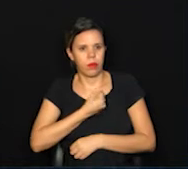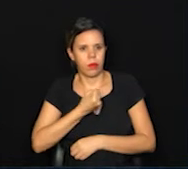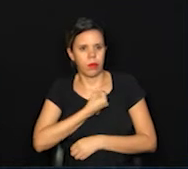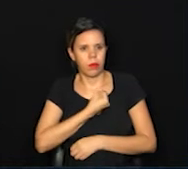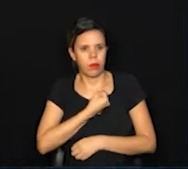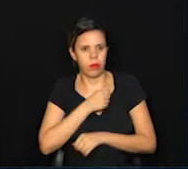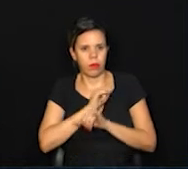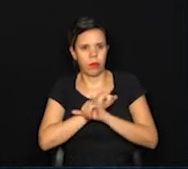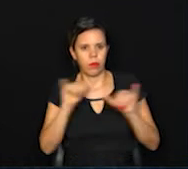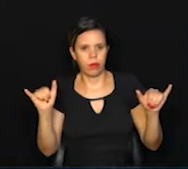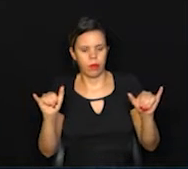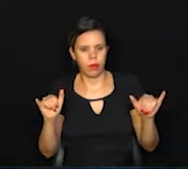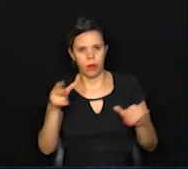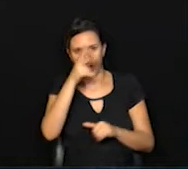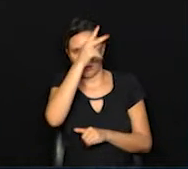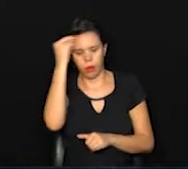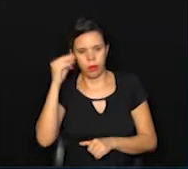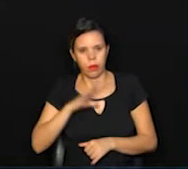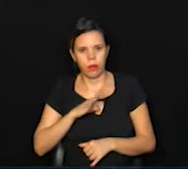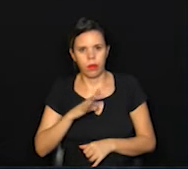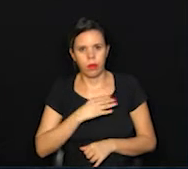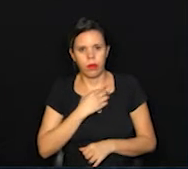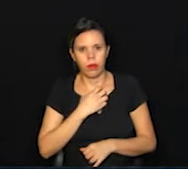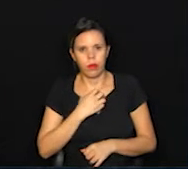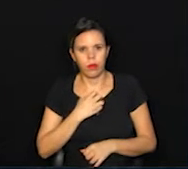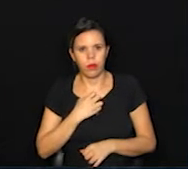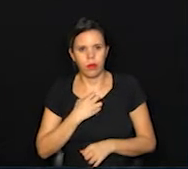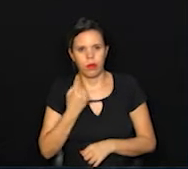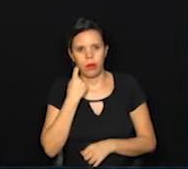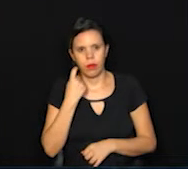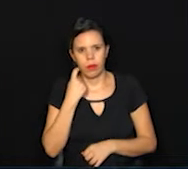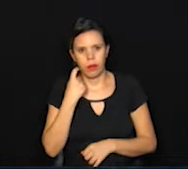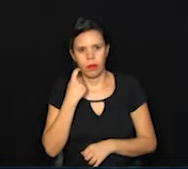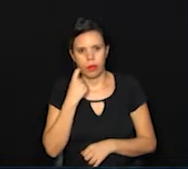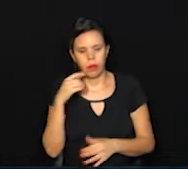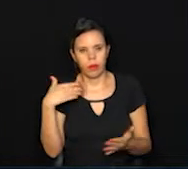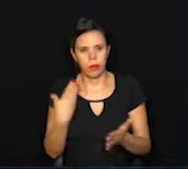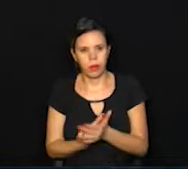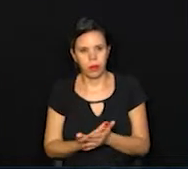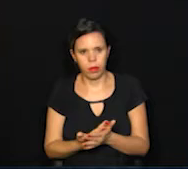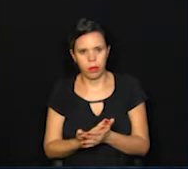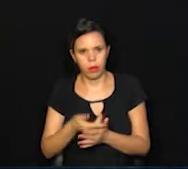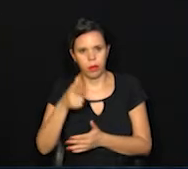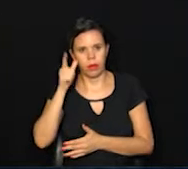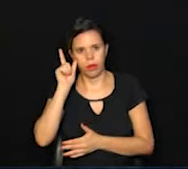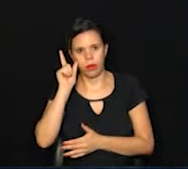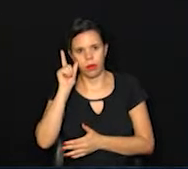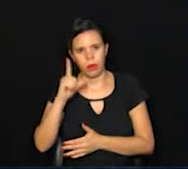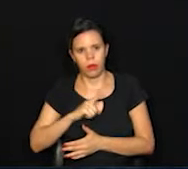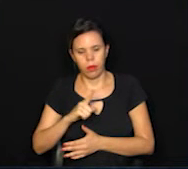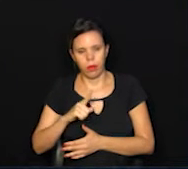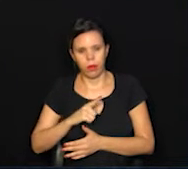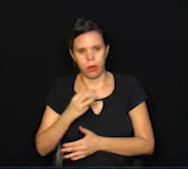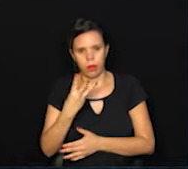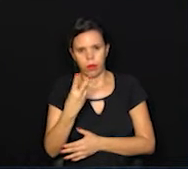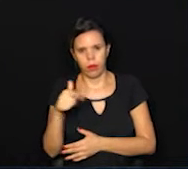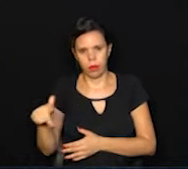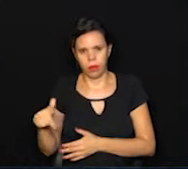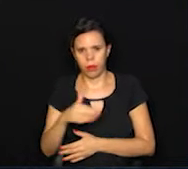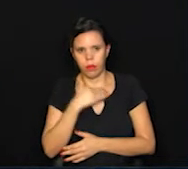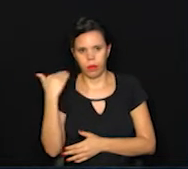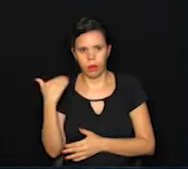divulgados pela Prefeitura da cidade, que são de sexta-feira até ontem. Então, nós tivemos mais 37